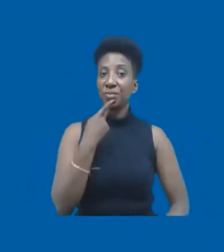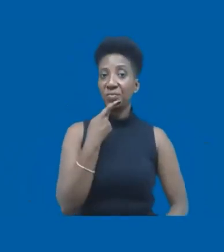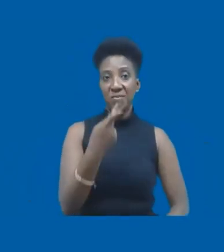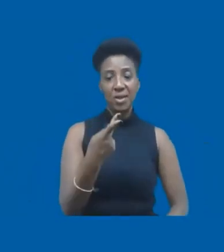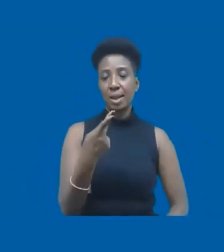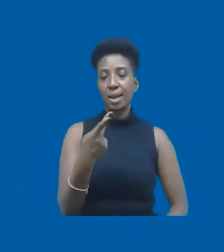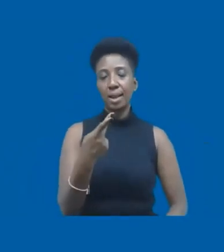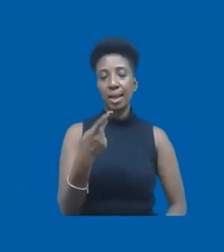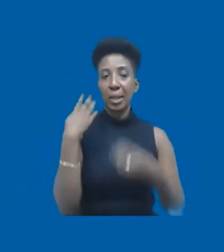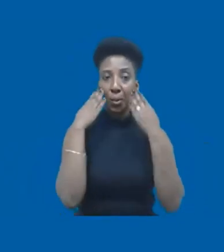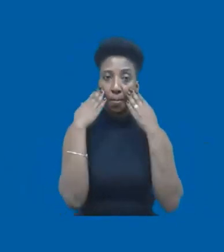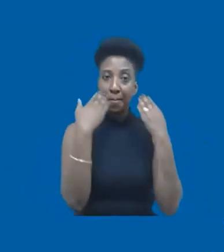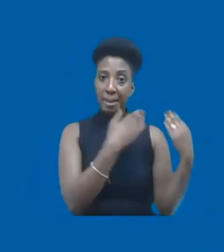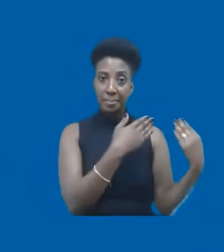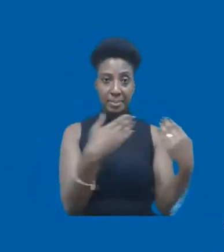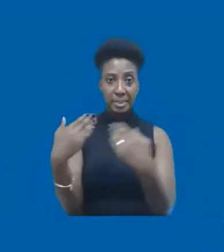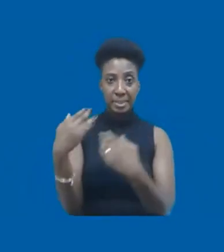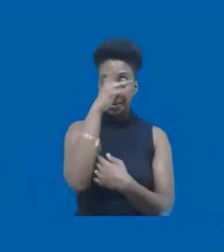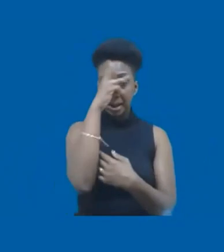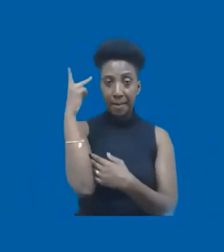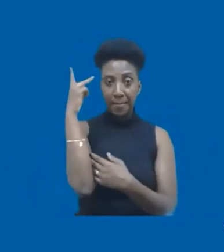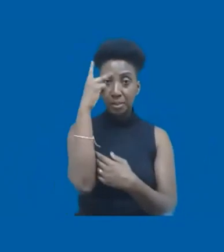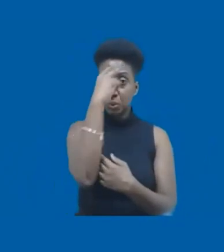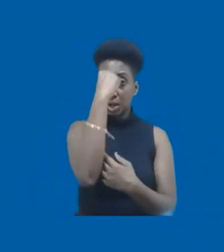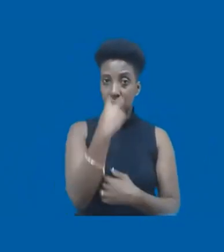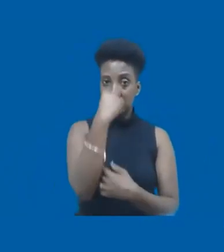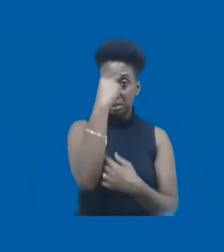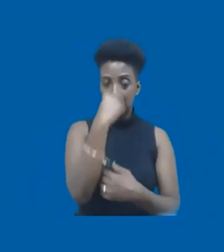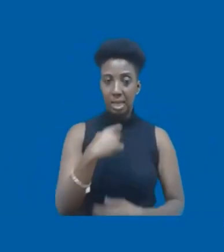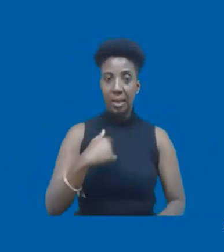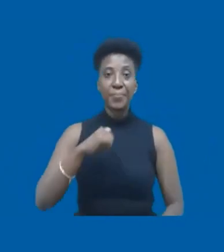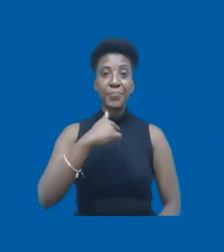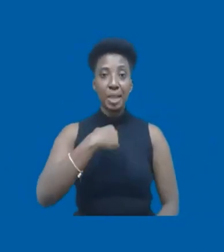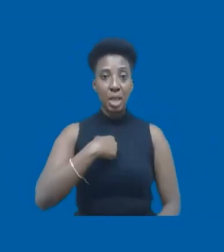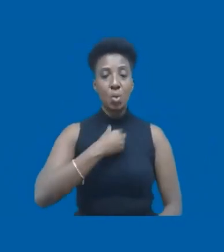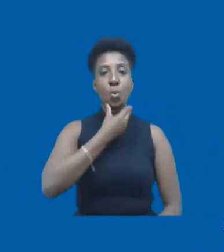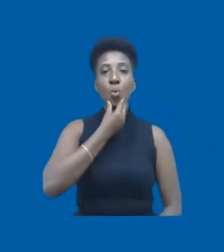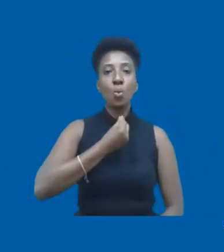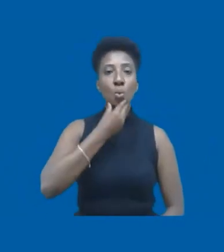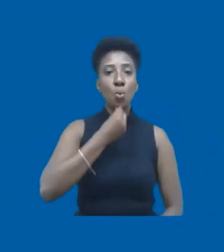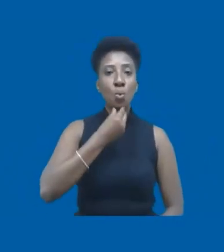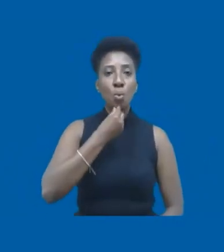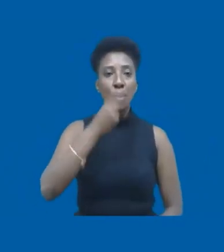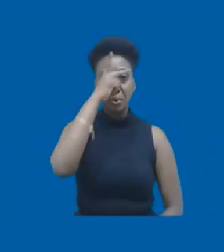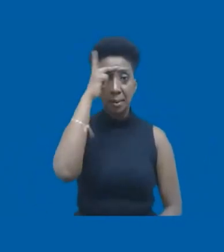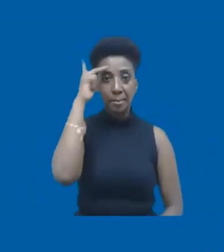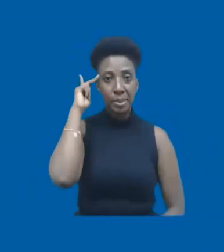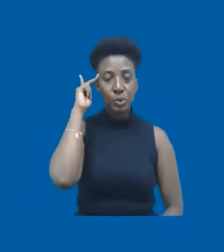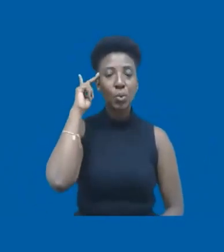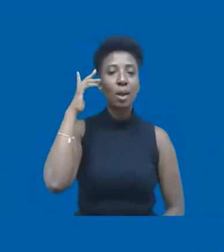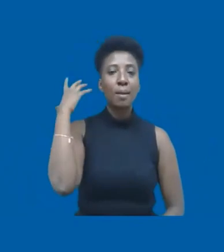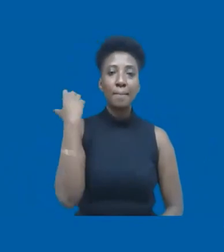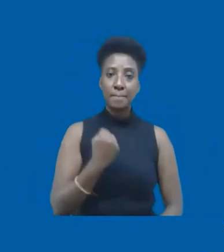apresentei para aqueles que não estão me enxergando. Eu sou uma pessoa branca, eu estou usando uma camisa azul, um blazer